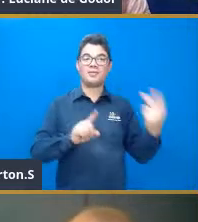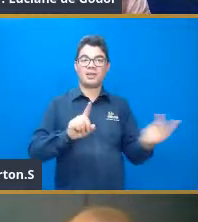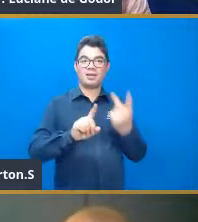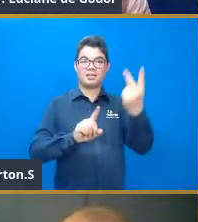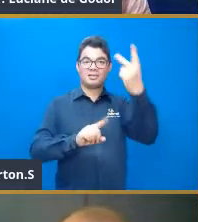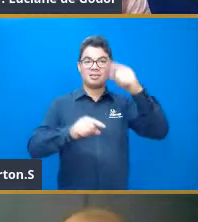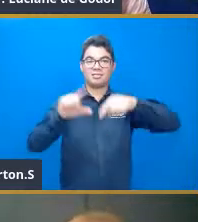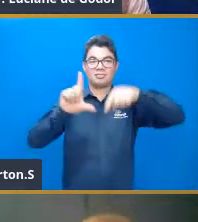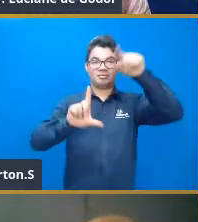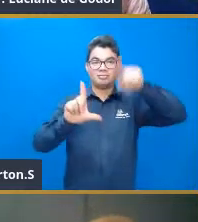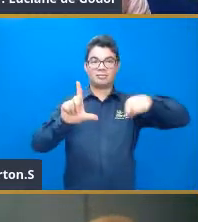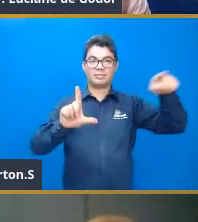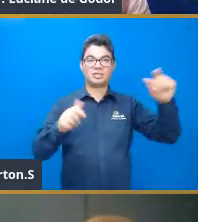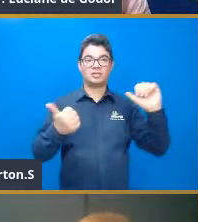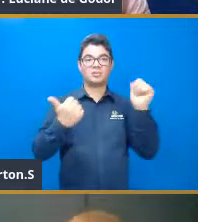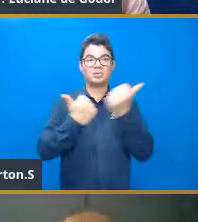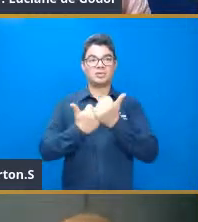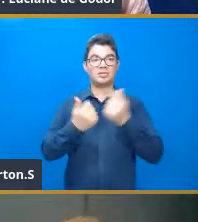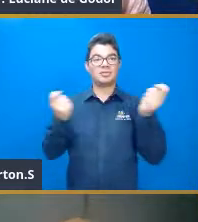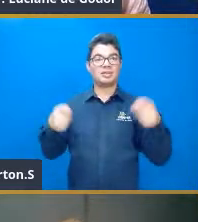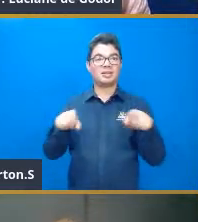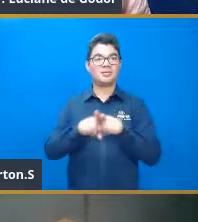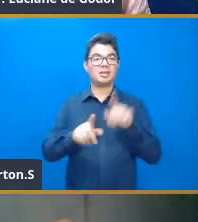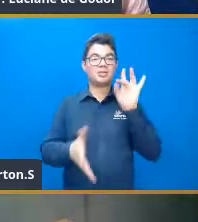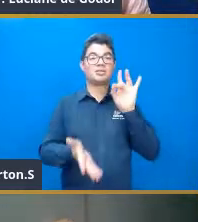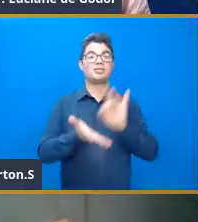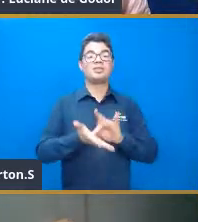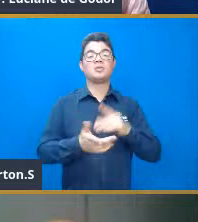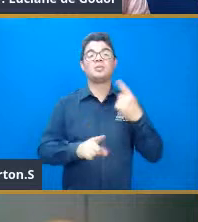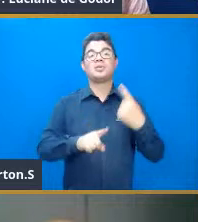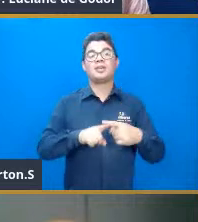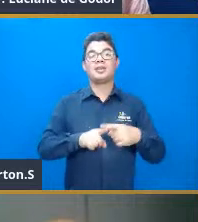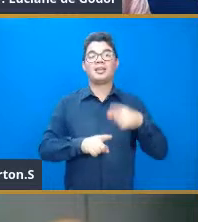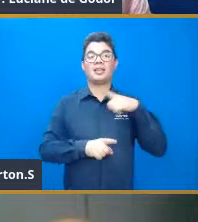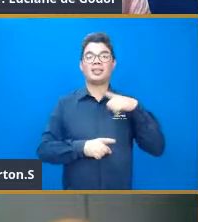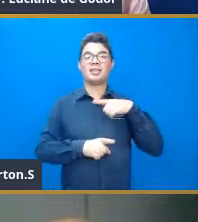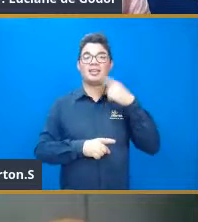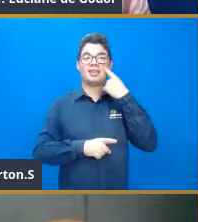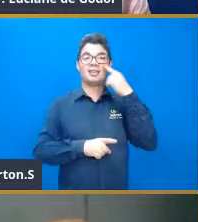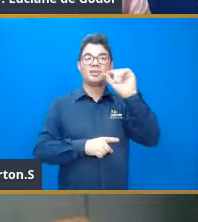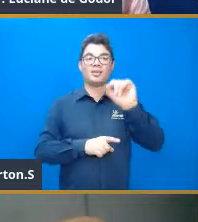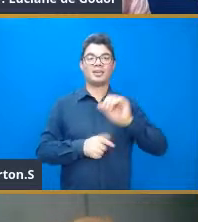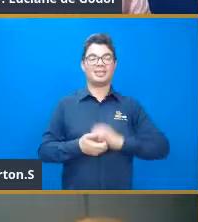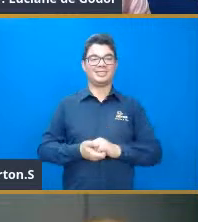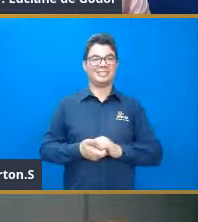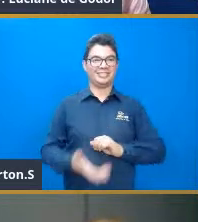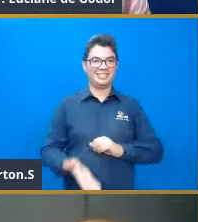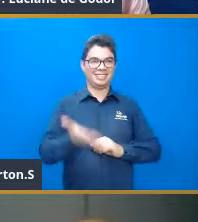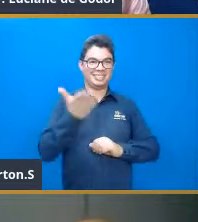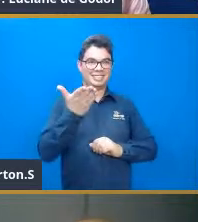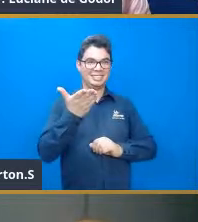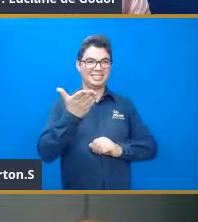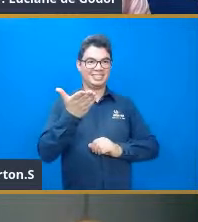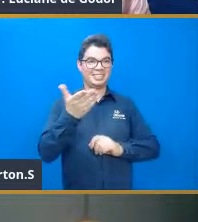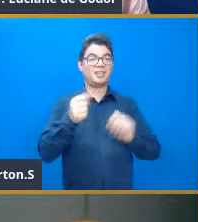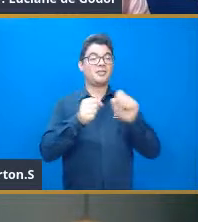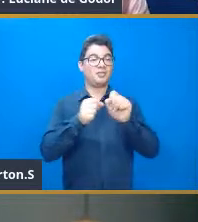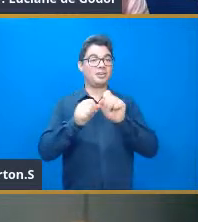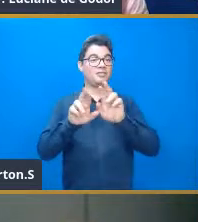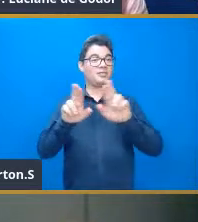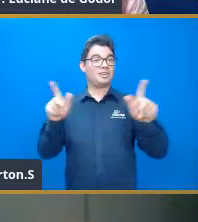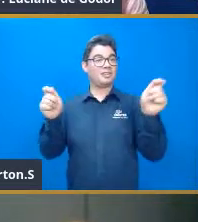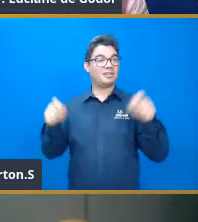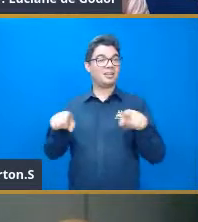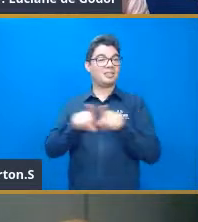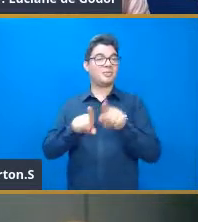gente substitui na função mesmo, função original, por quê? Porque ele vai ter a concentração no ano 0, concentração no ano 1 faz a diferença, nós